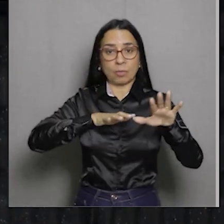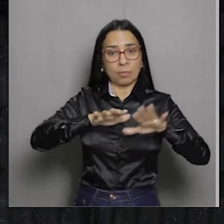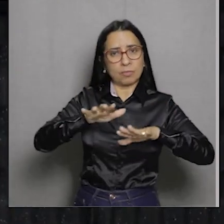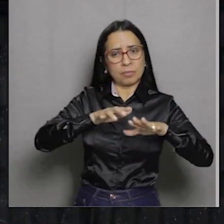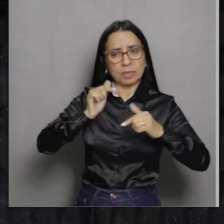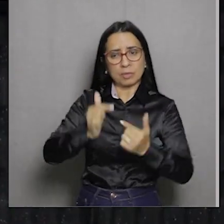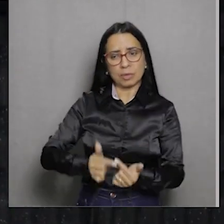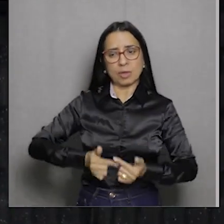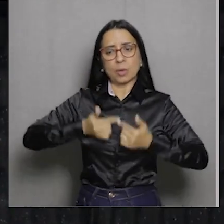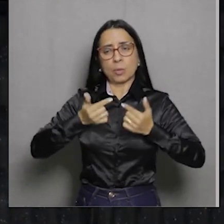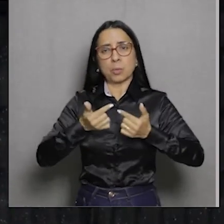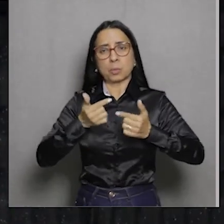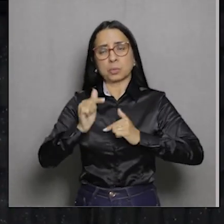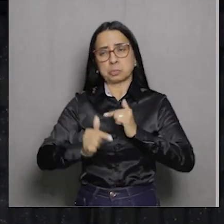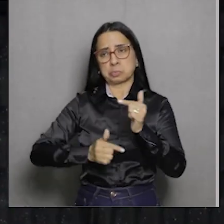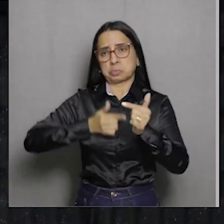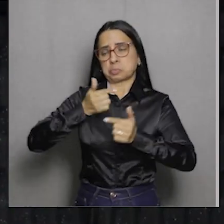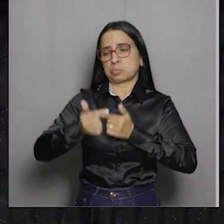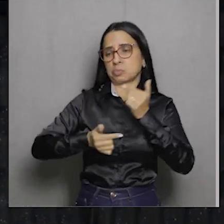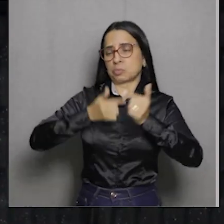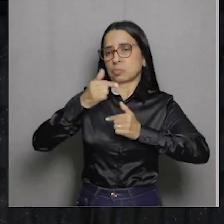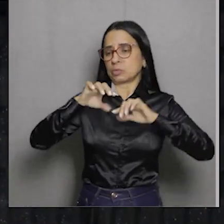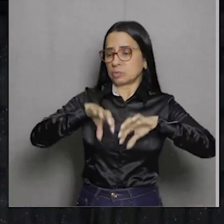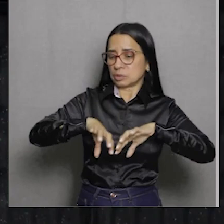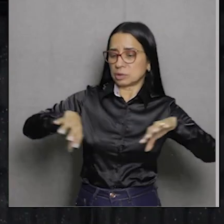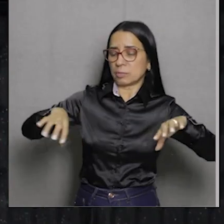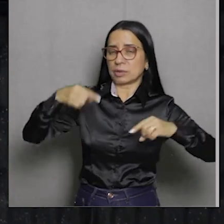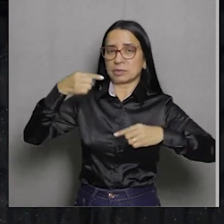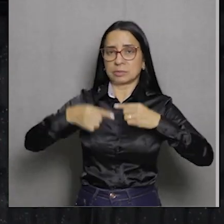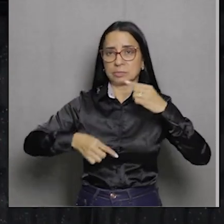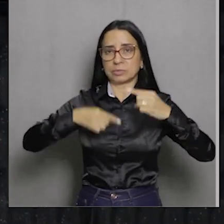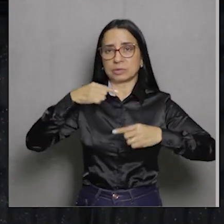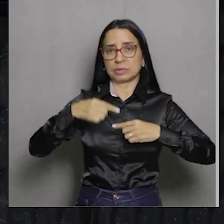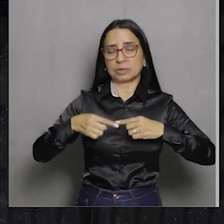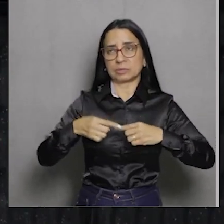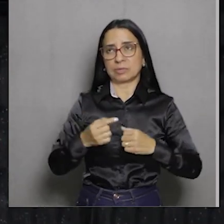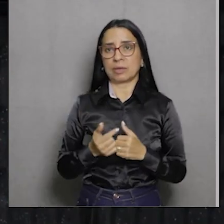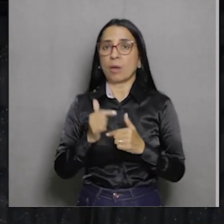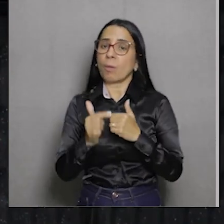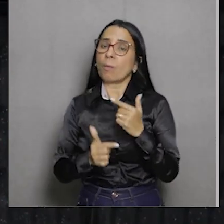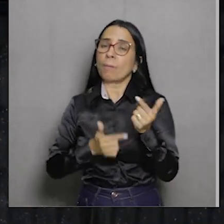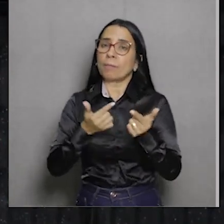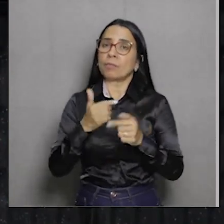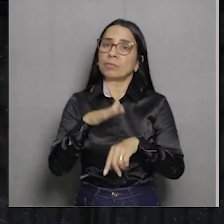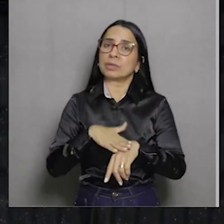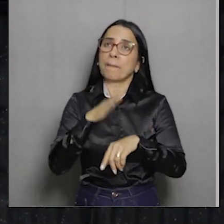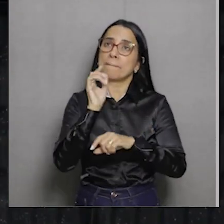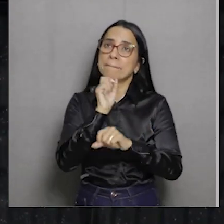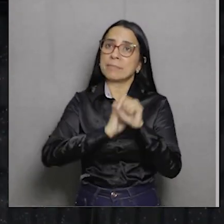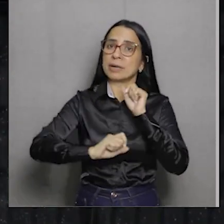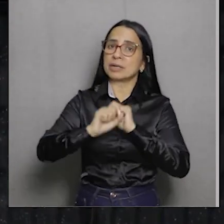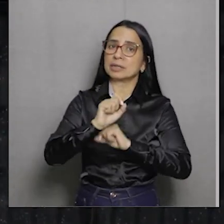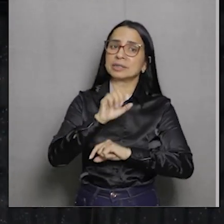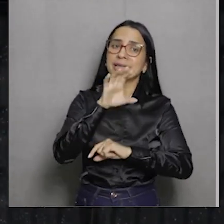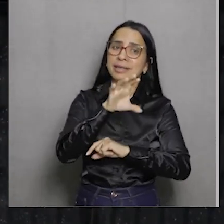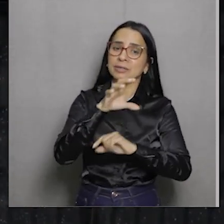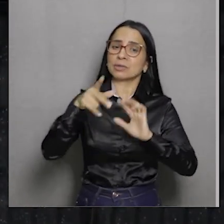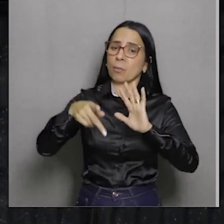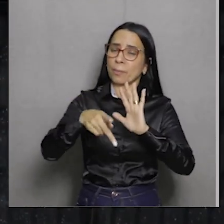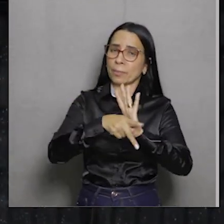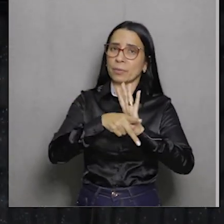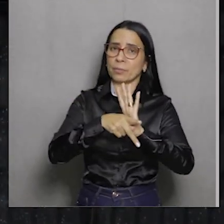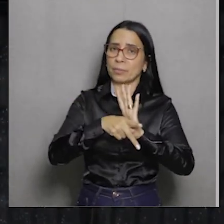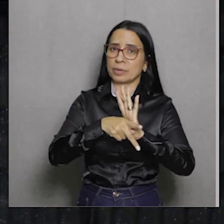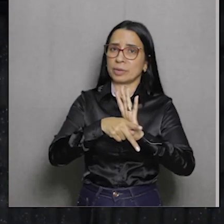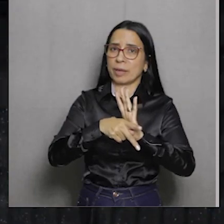político da Colônia, metrópole, acima de tudo. Por separar. Mas foi uma luta muito mais regional. Uma